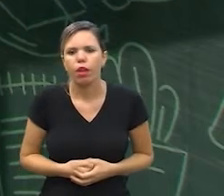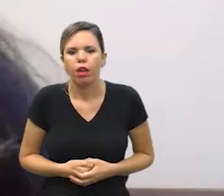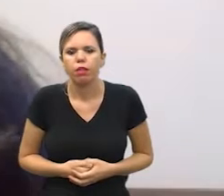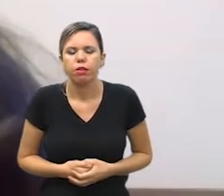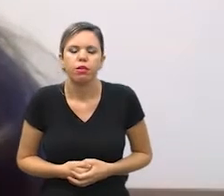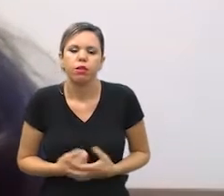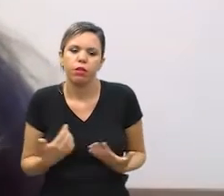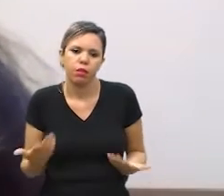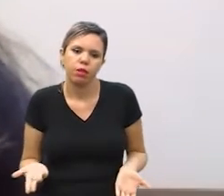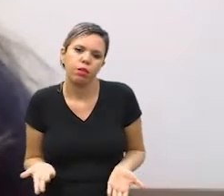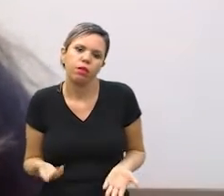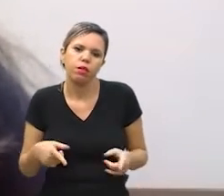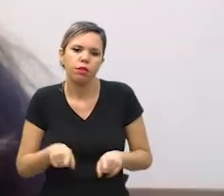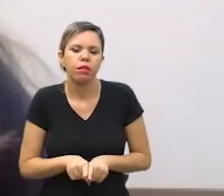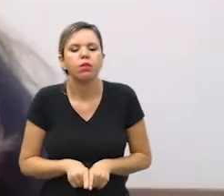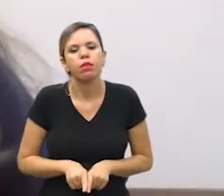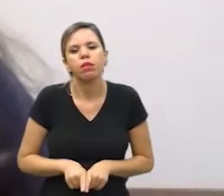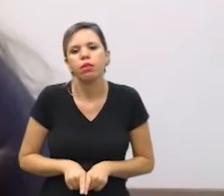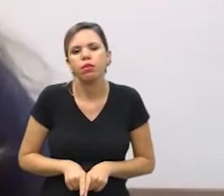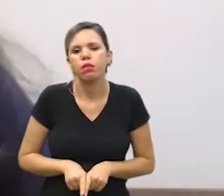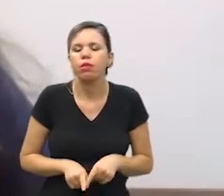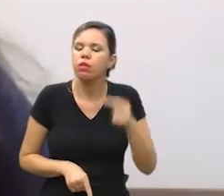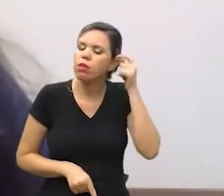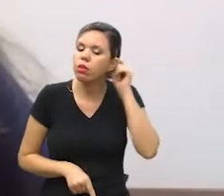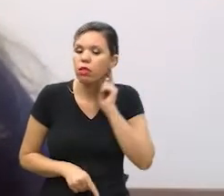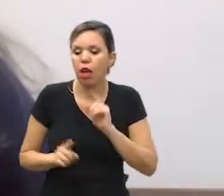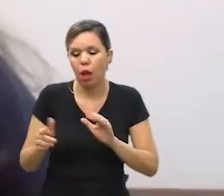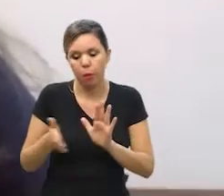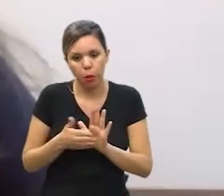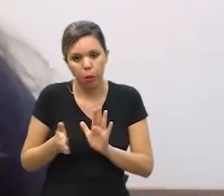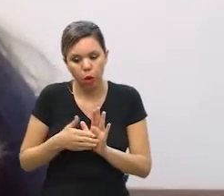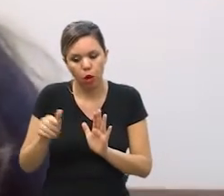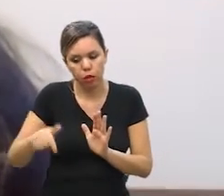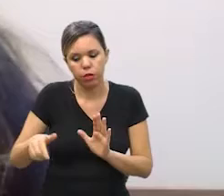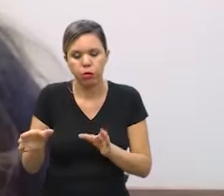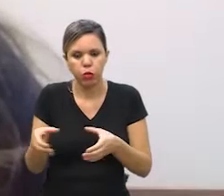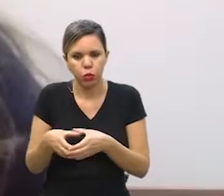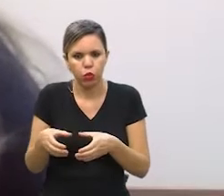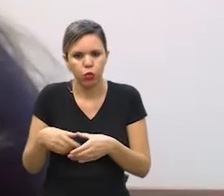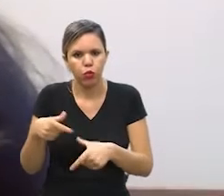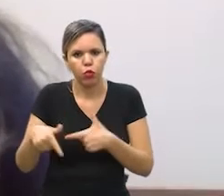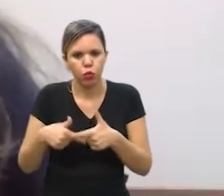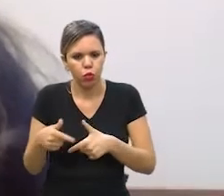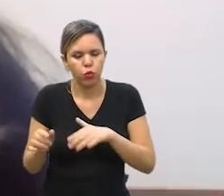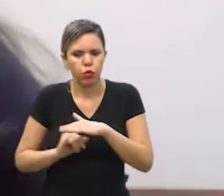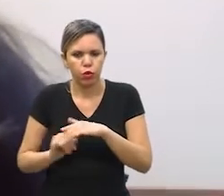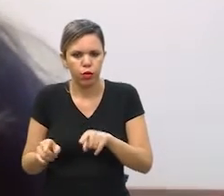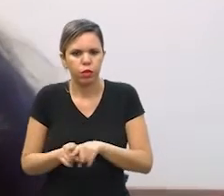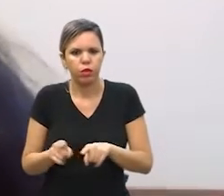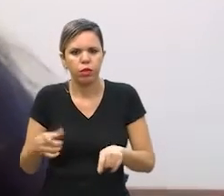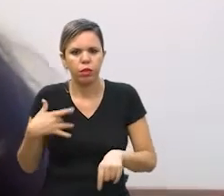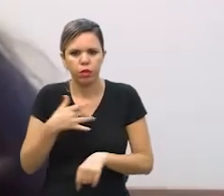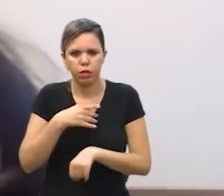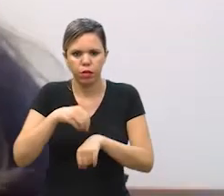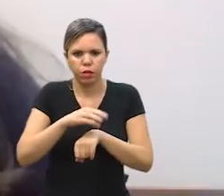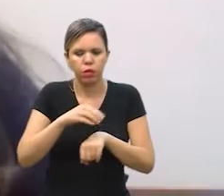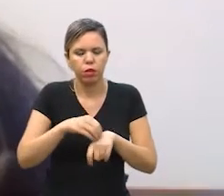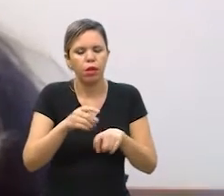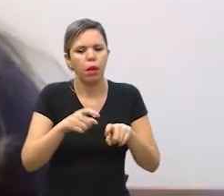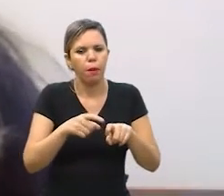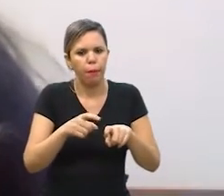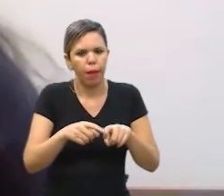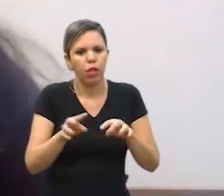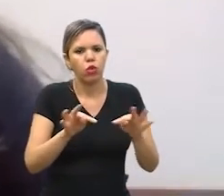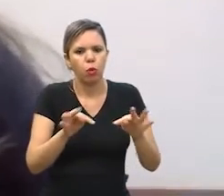e foi isso então o SAS se propõe a ser uma solução que leva a saúde especializada para quem não tem